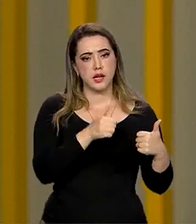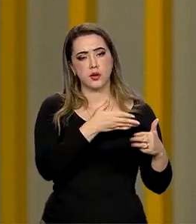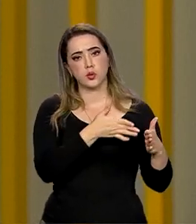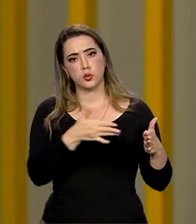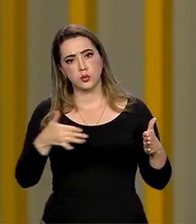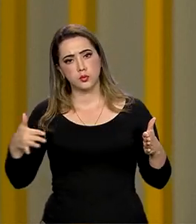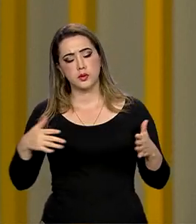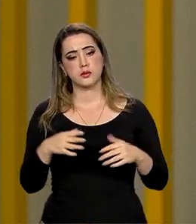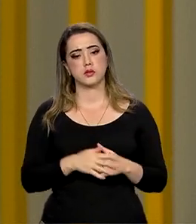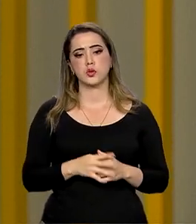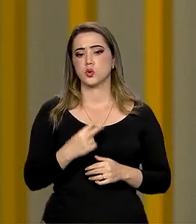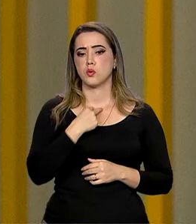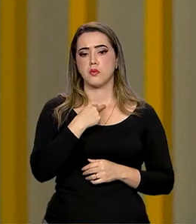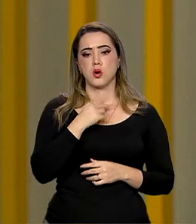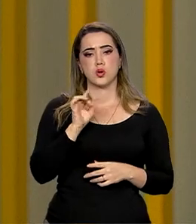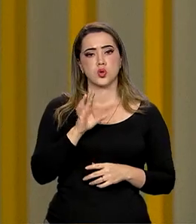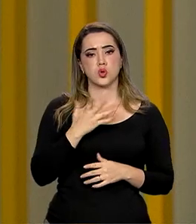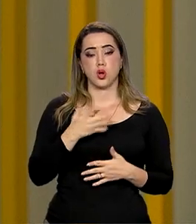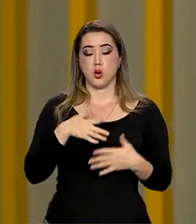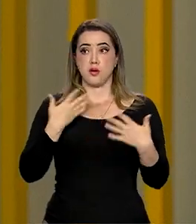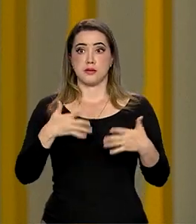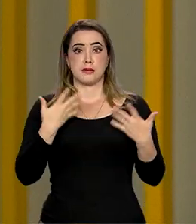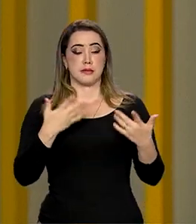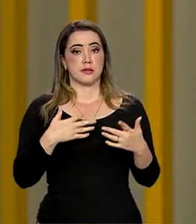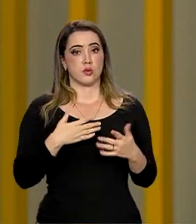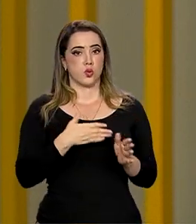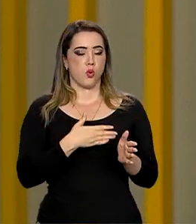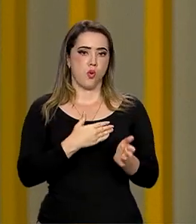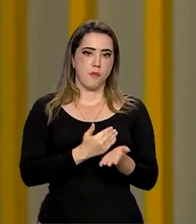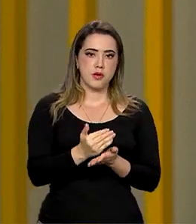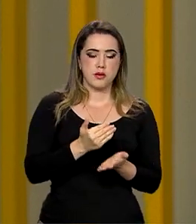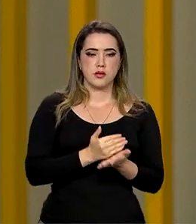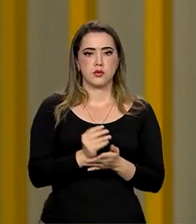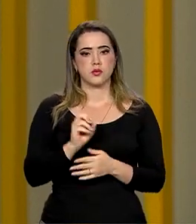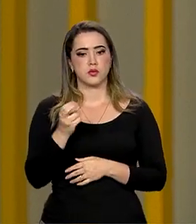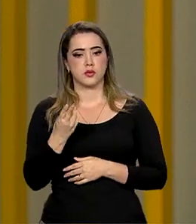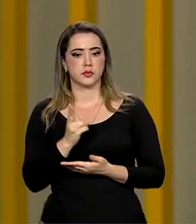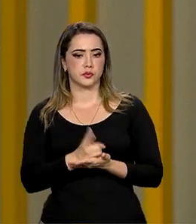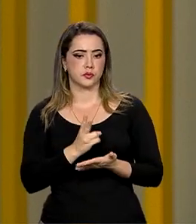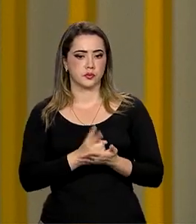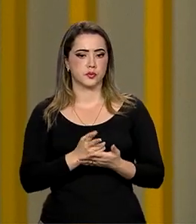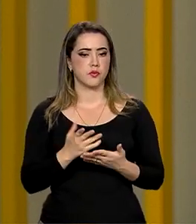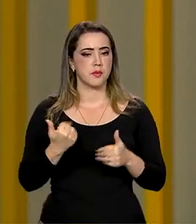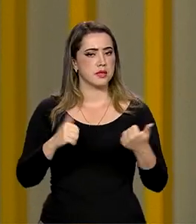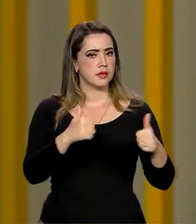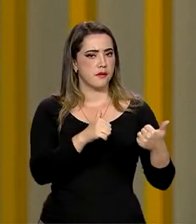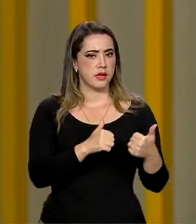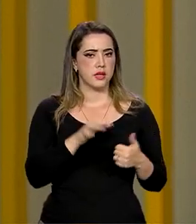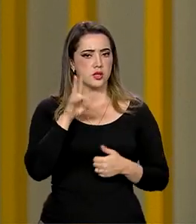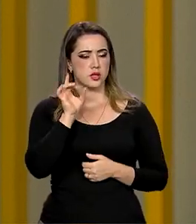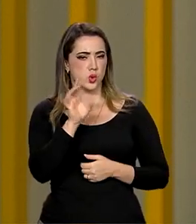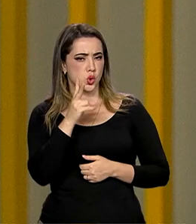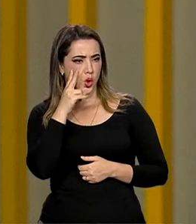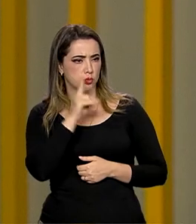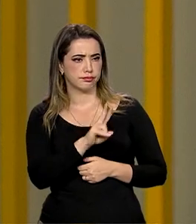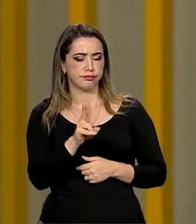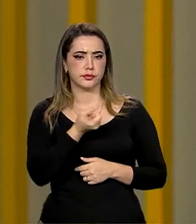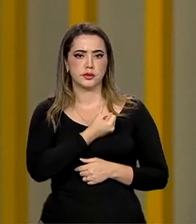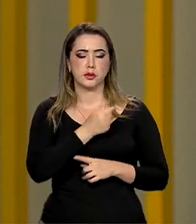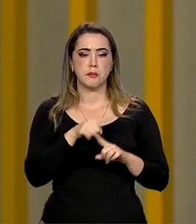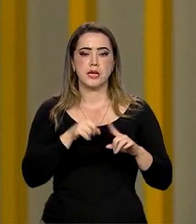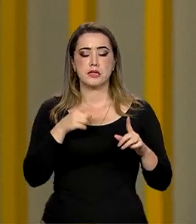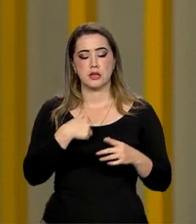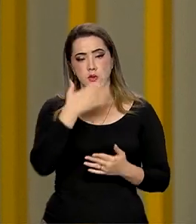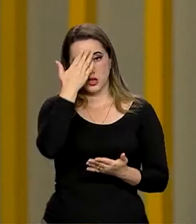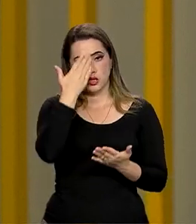todo, não podemos ter uma empolgação inicial ou mesmo fazer alguma avaliação assodada, mas eu acho